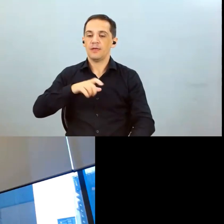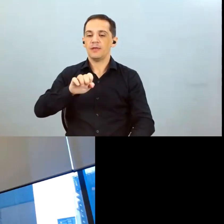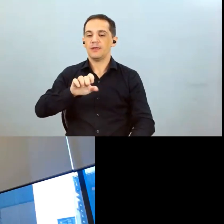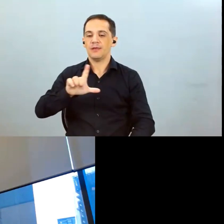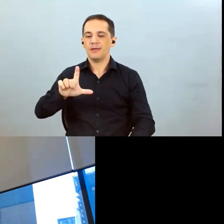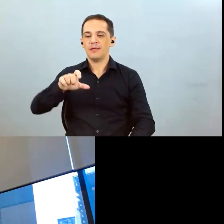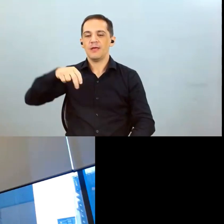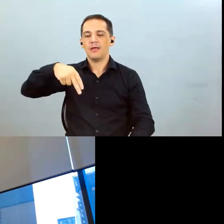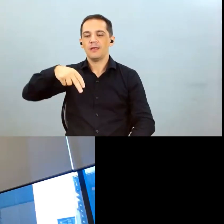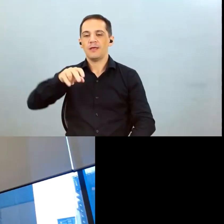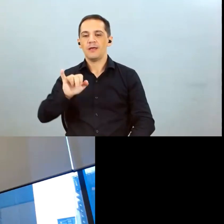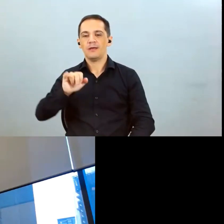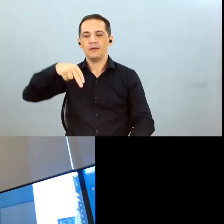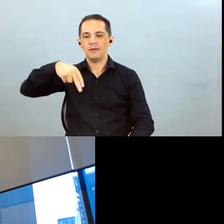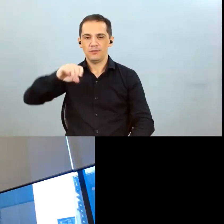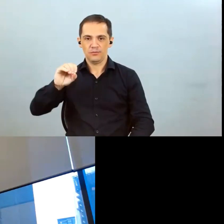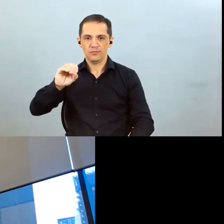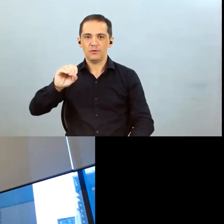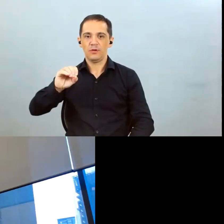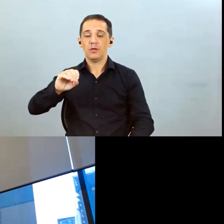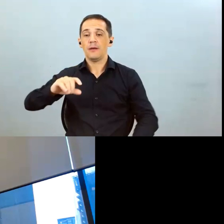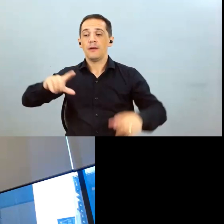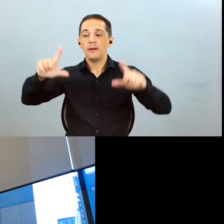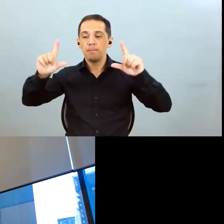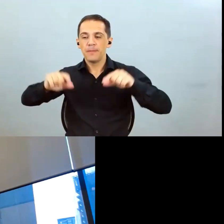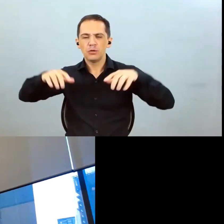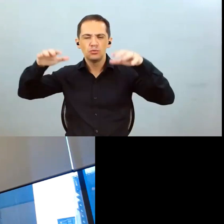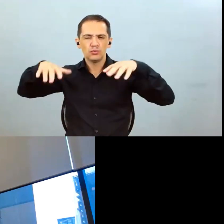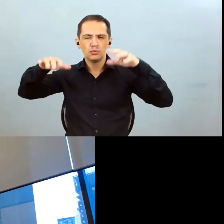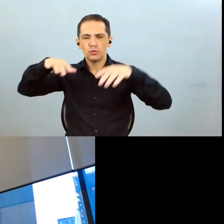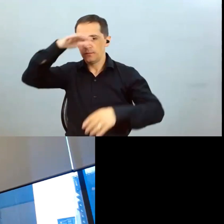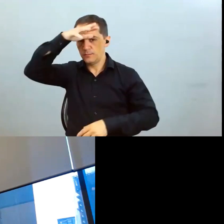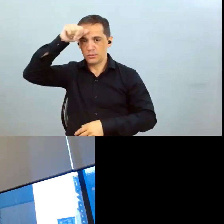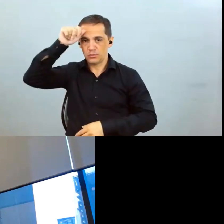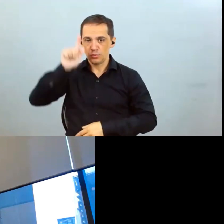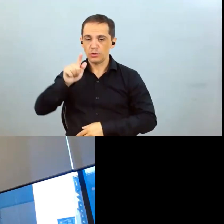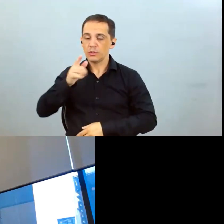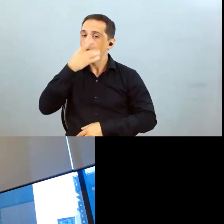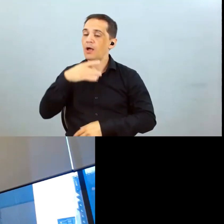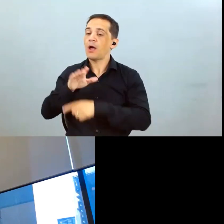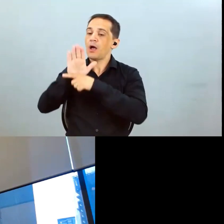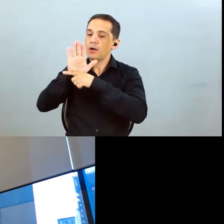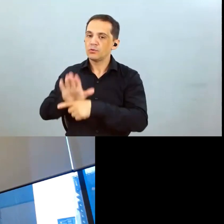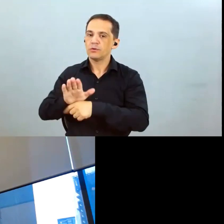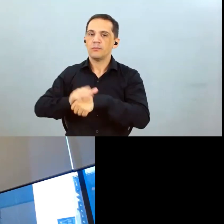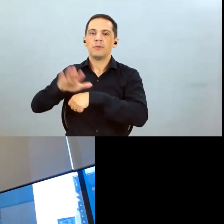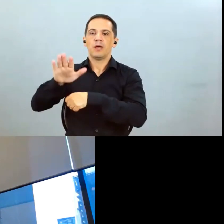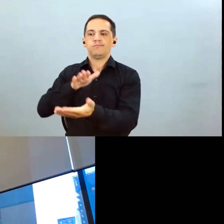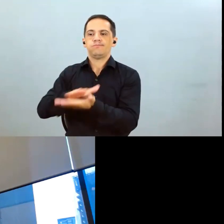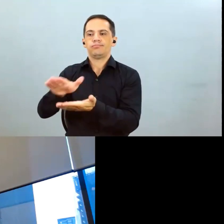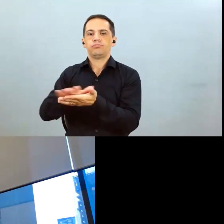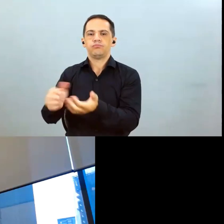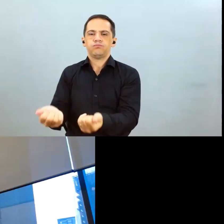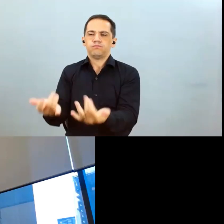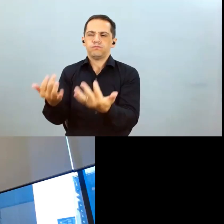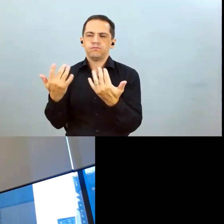chuva no Mato Grosso ele vai ser mais favorável para a produtividade por isso que a gente olha assim o conjunto nosso Mato Grosso Sul Mato